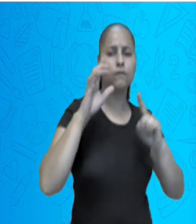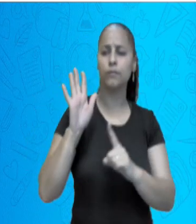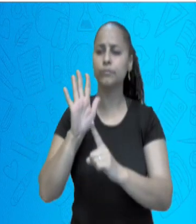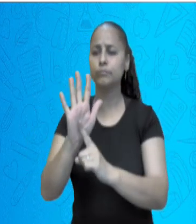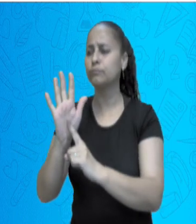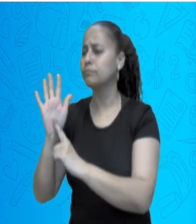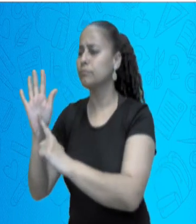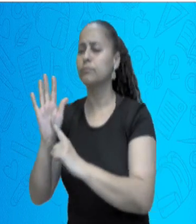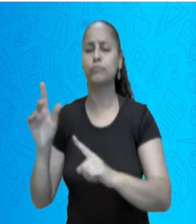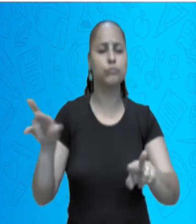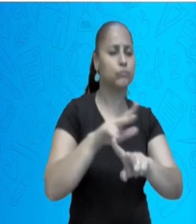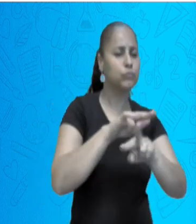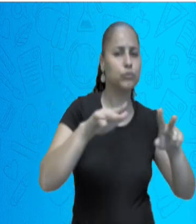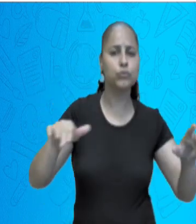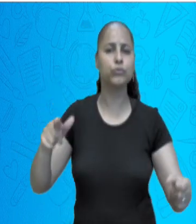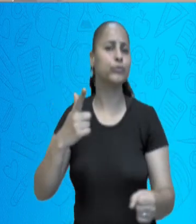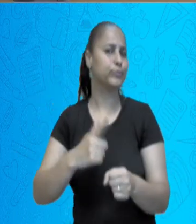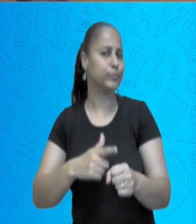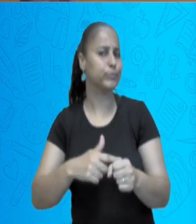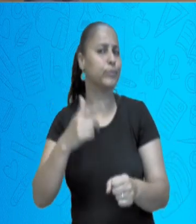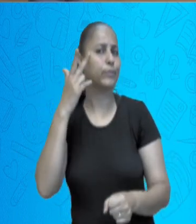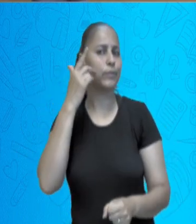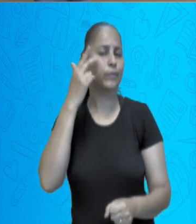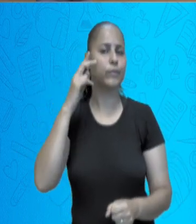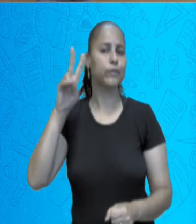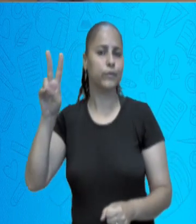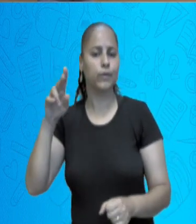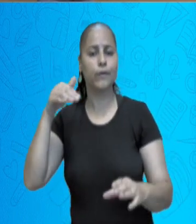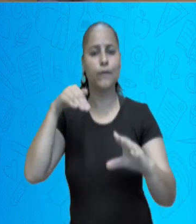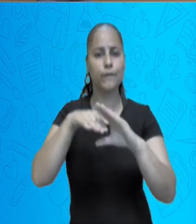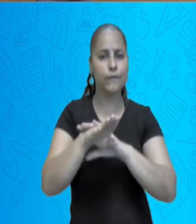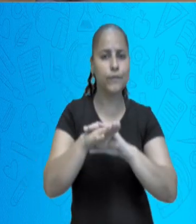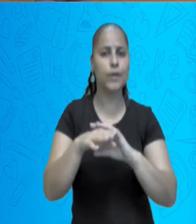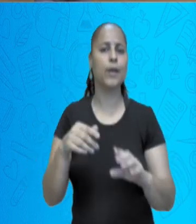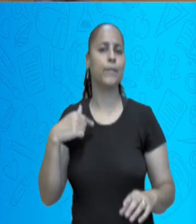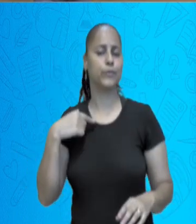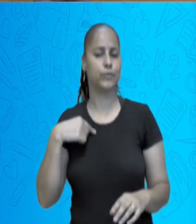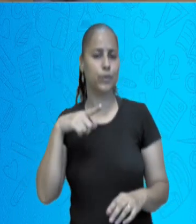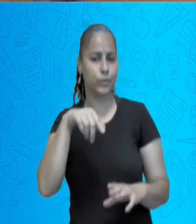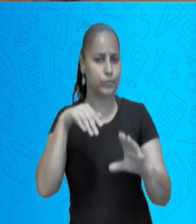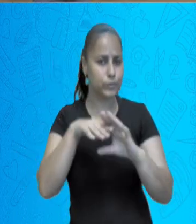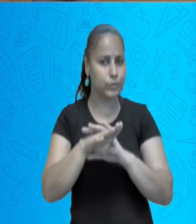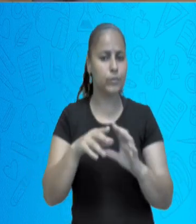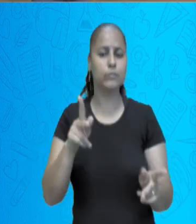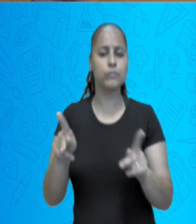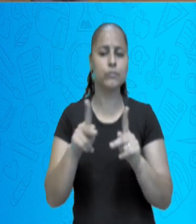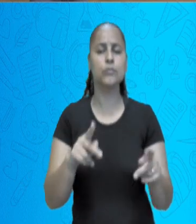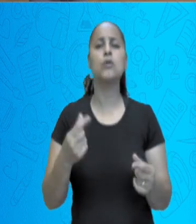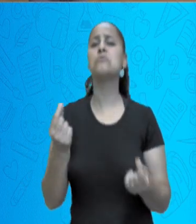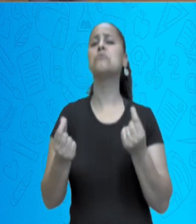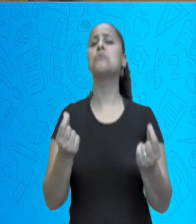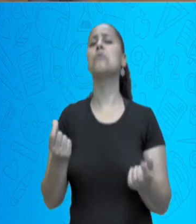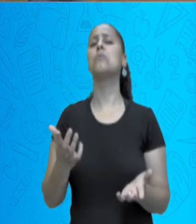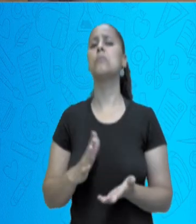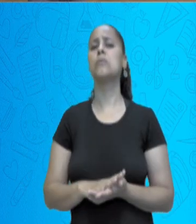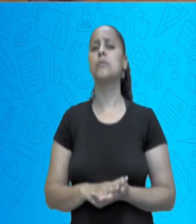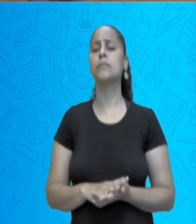mais gosta em nossa cidade. Após, é só enviar para o nosso e-mail. Como assim, Antônio? Como assim, professor? Como que eu posso fazer?